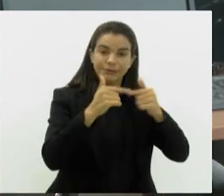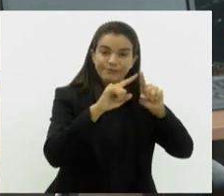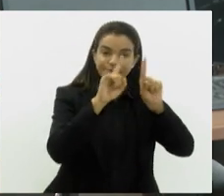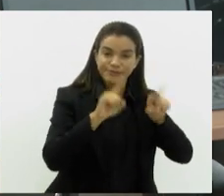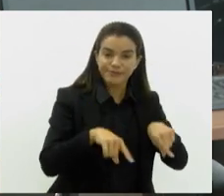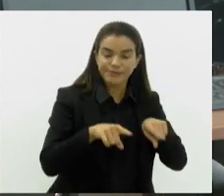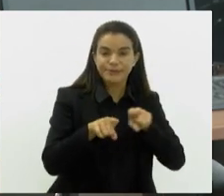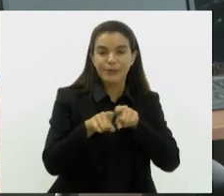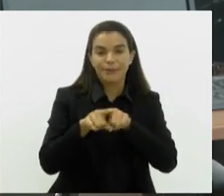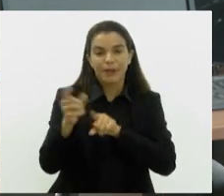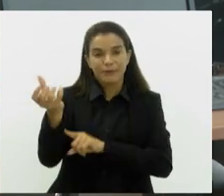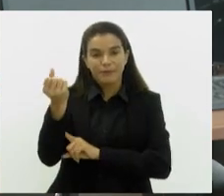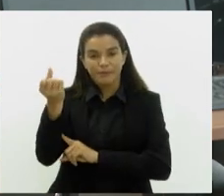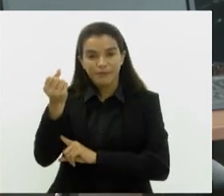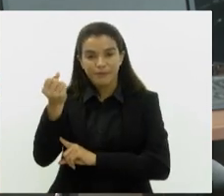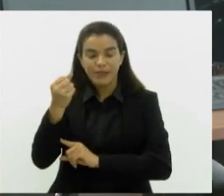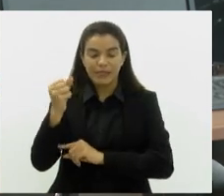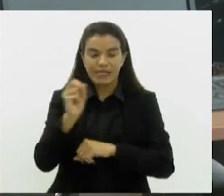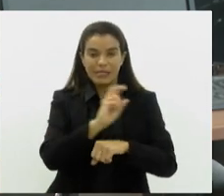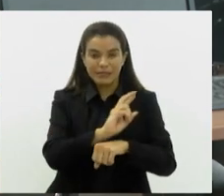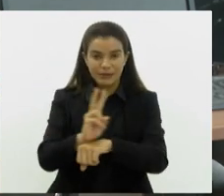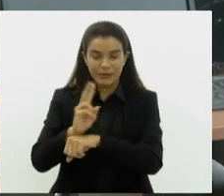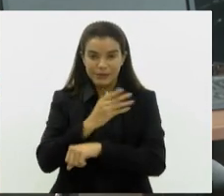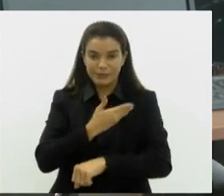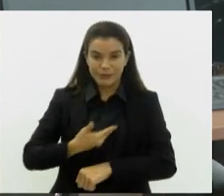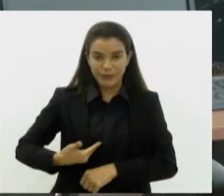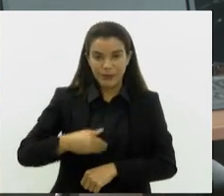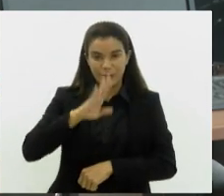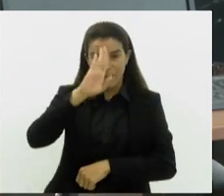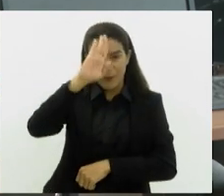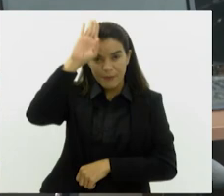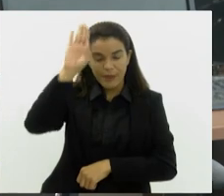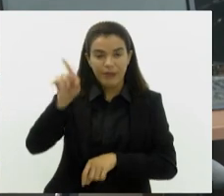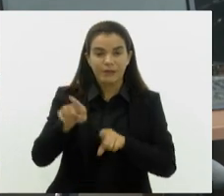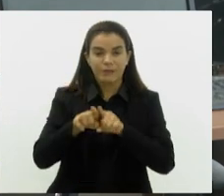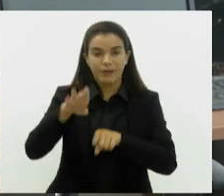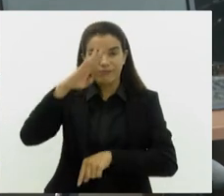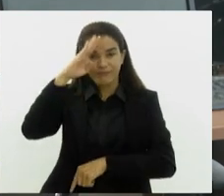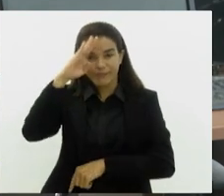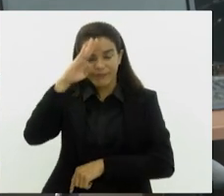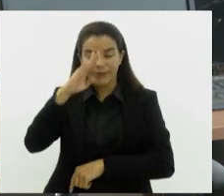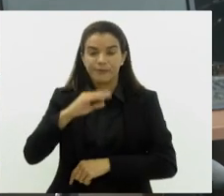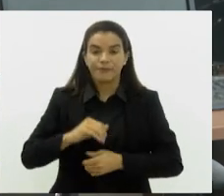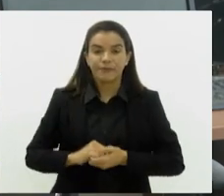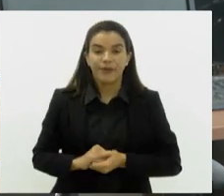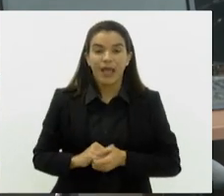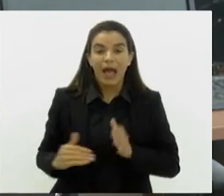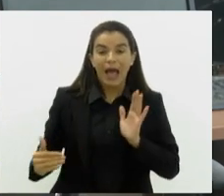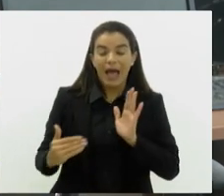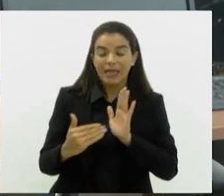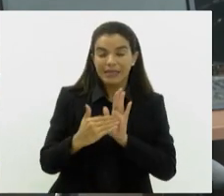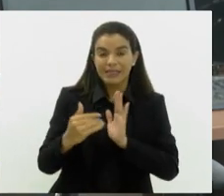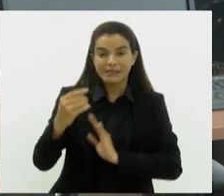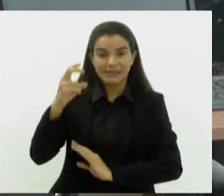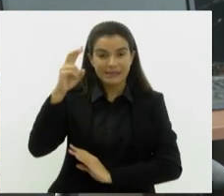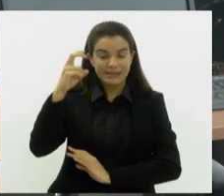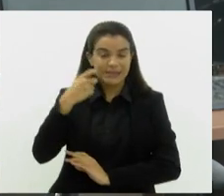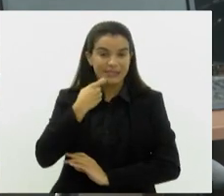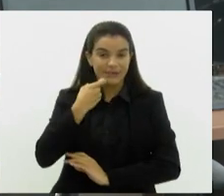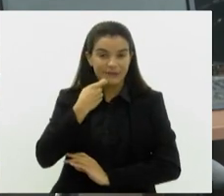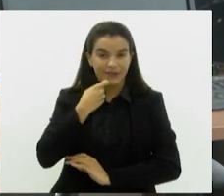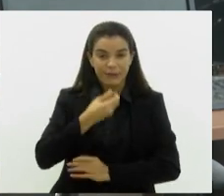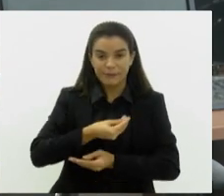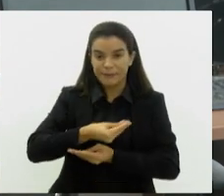pensionistas da Segurança Pública, do Corpo de Bombeiros e das Forças Armadas. Essa ação vai até sexta-feira, com distribuição de